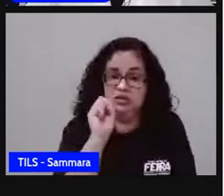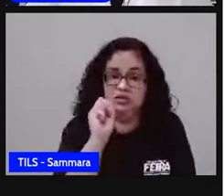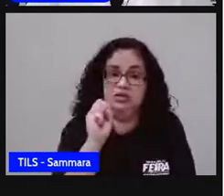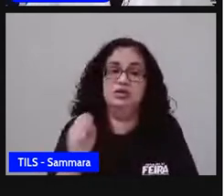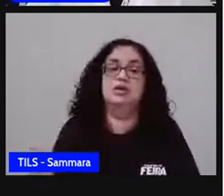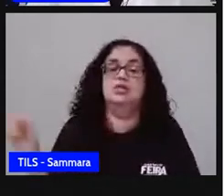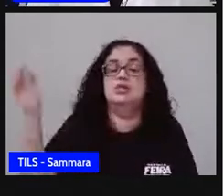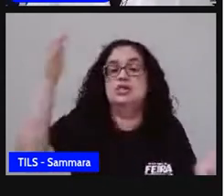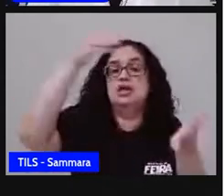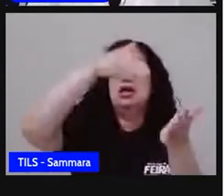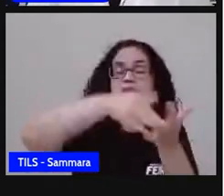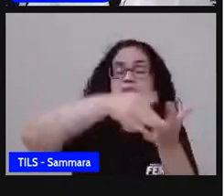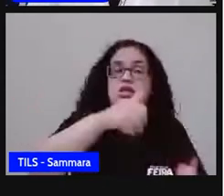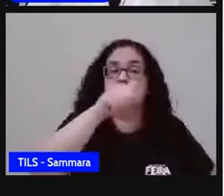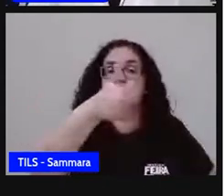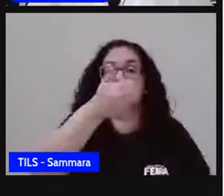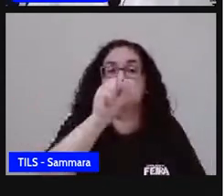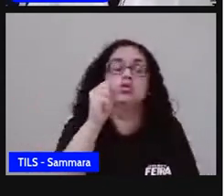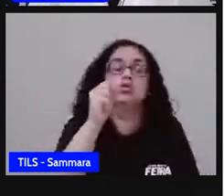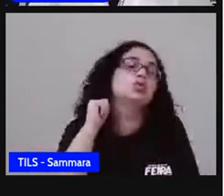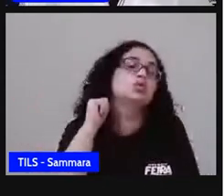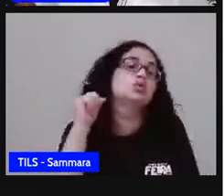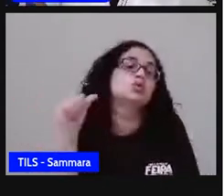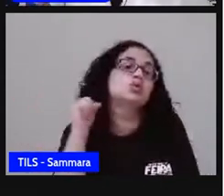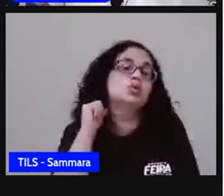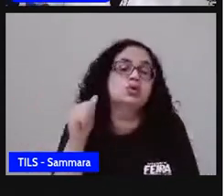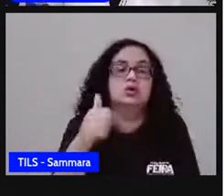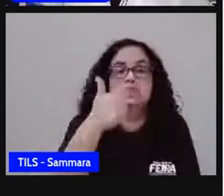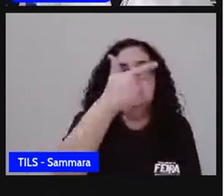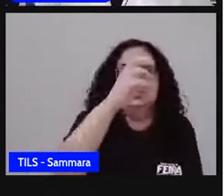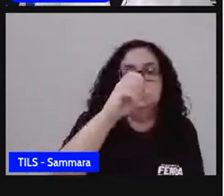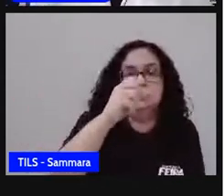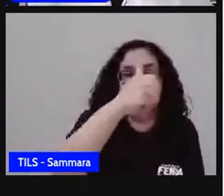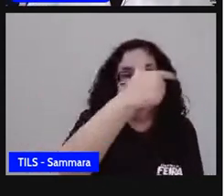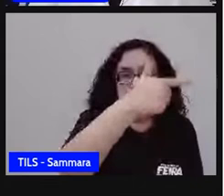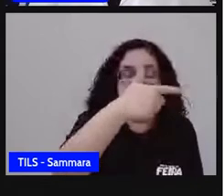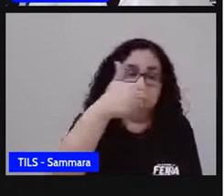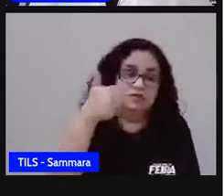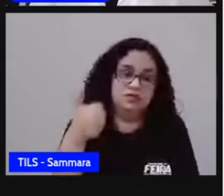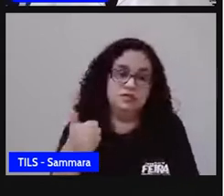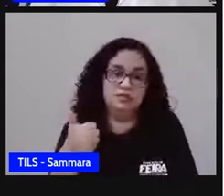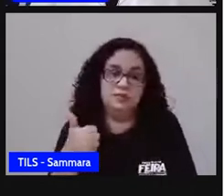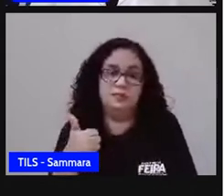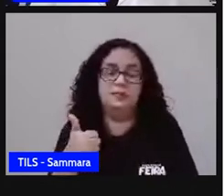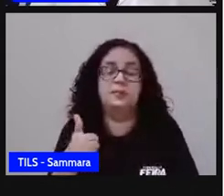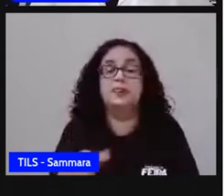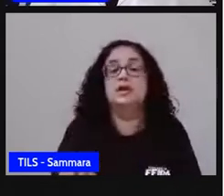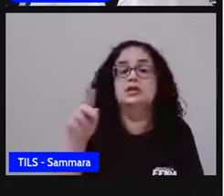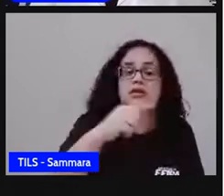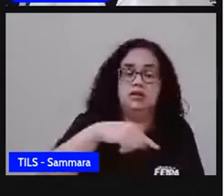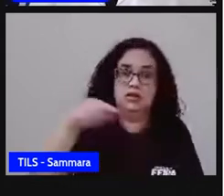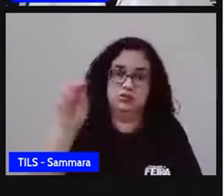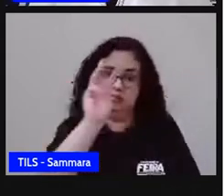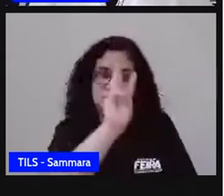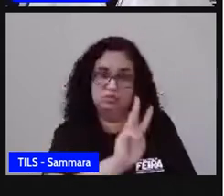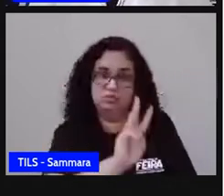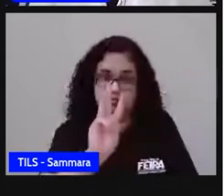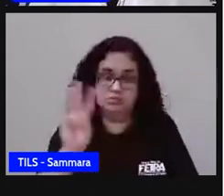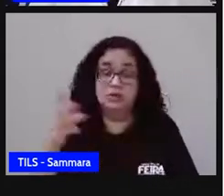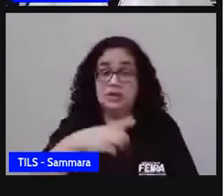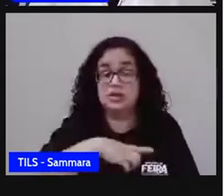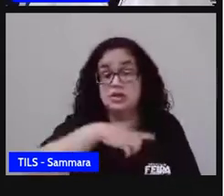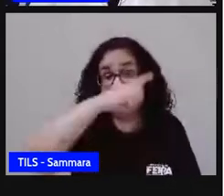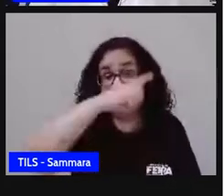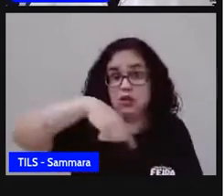até o dia 18 de abril de 2021. Então, veja que nesse site, aqui no cantinho, tem um